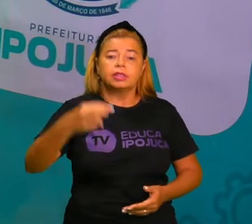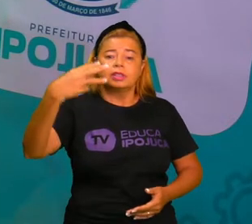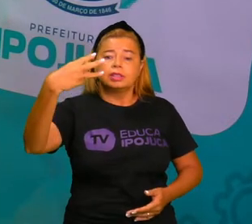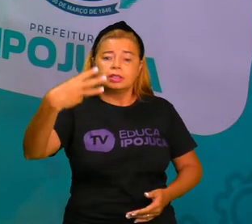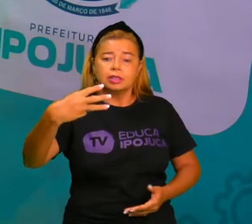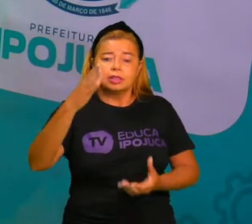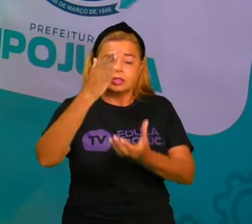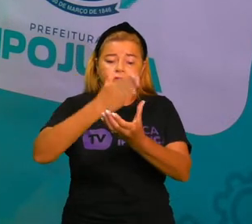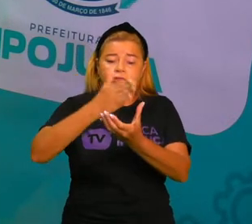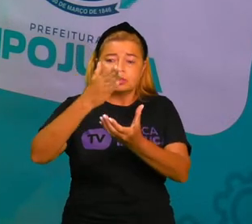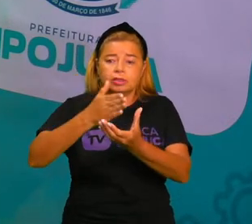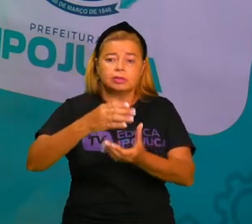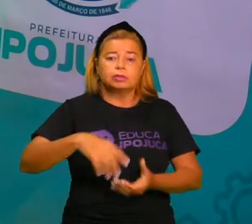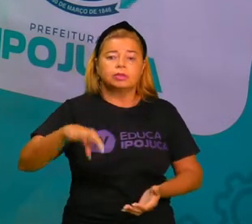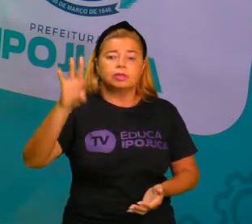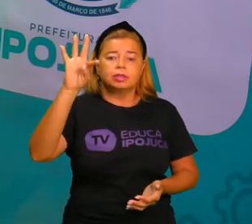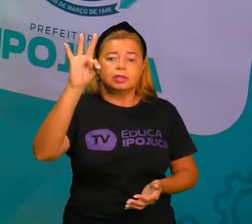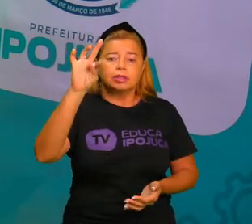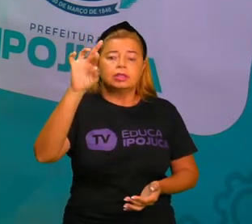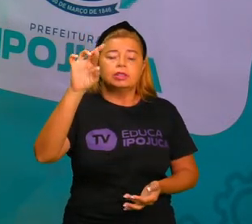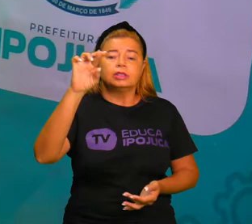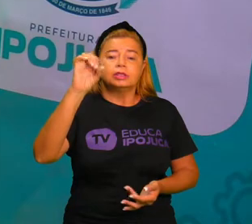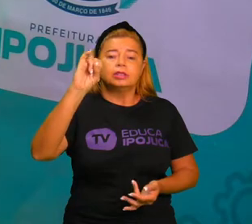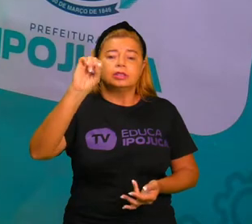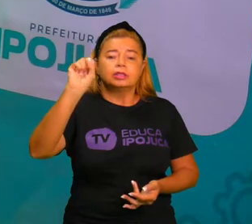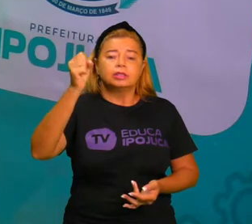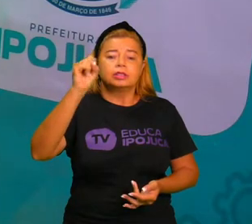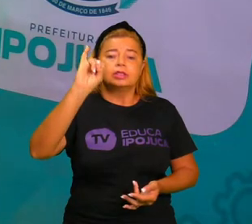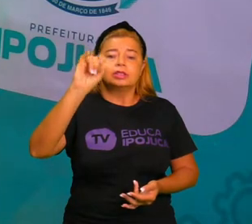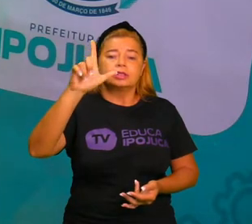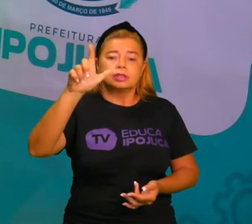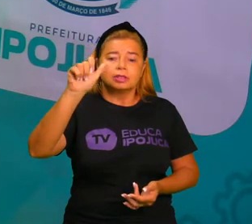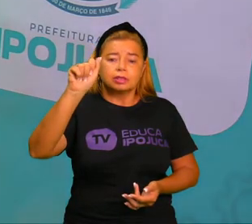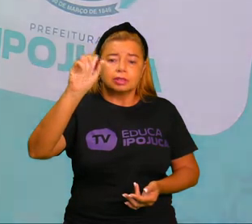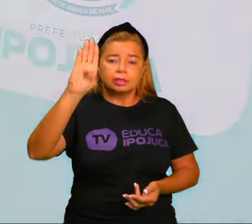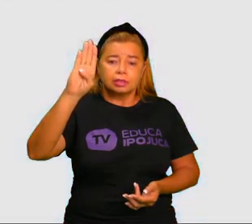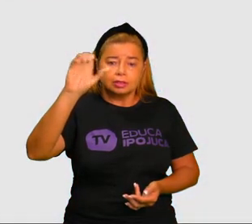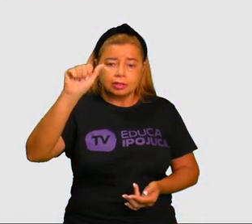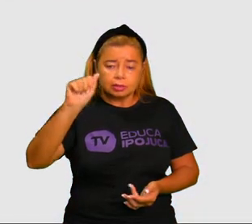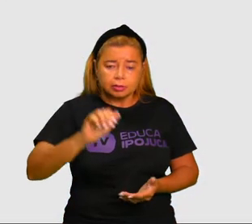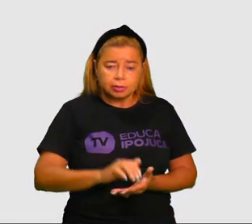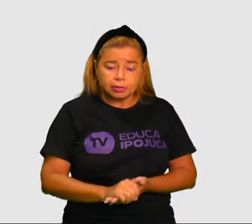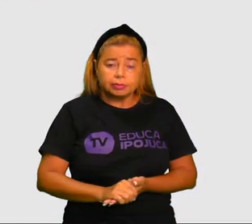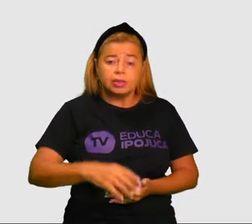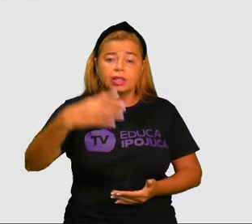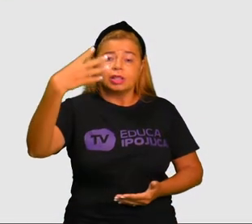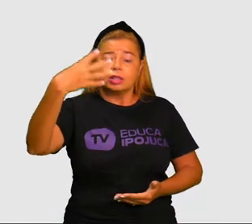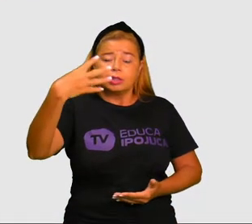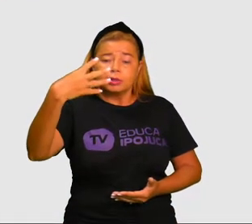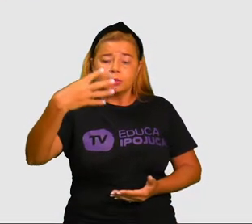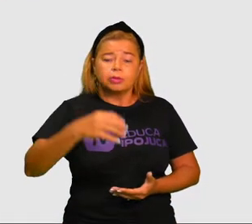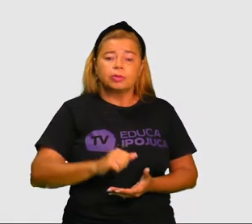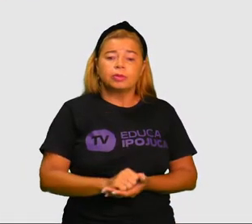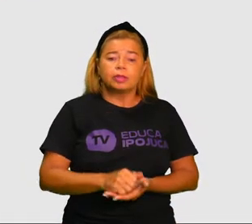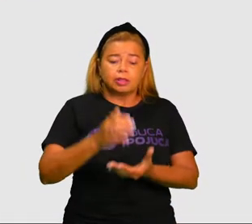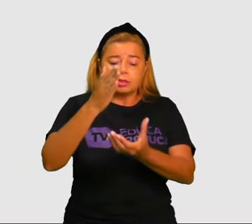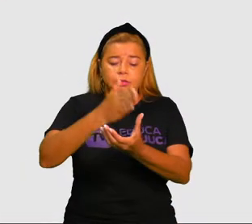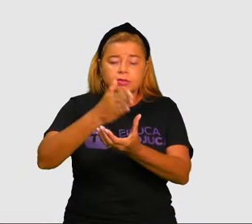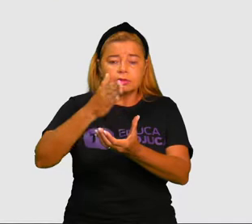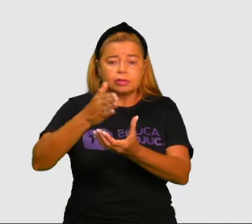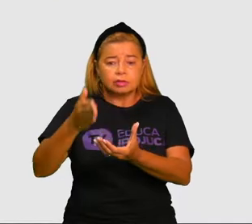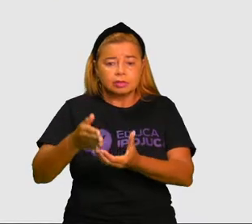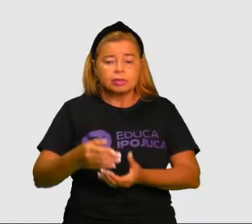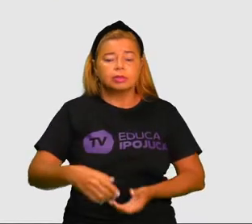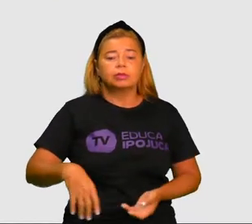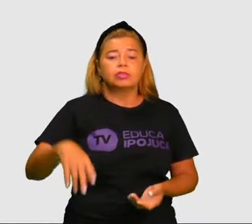sílabas. Aqui. Aqui. Observe as imagens. Leia os nomes em voz alta e depois